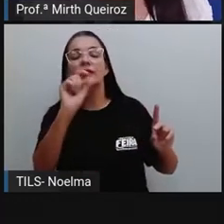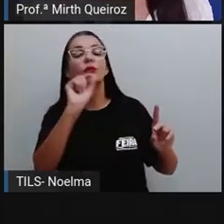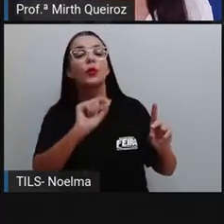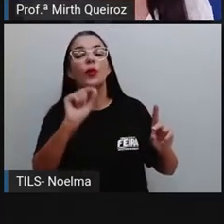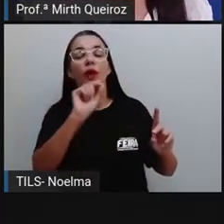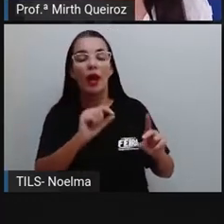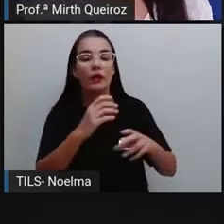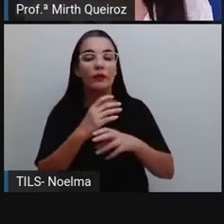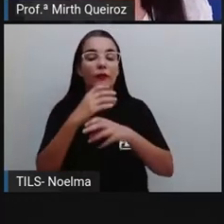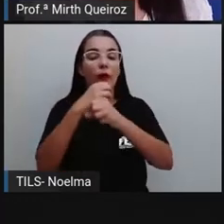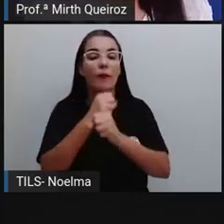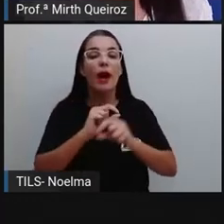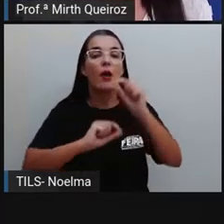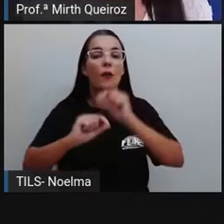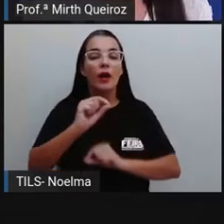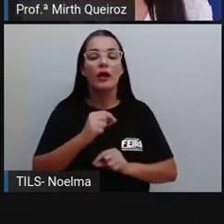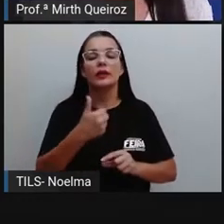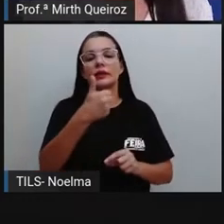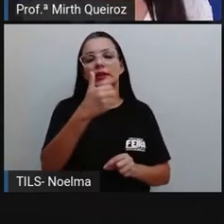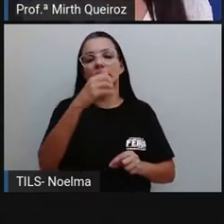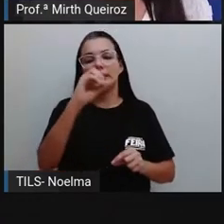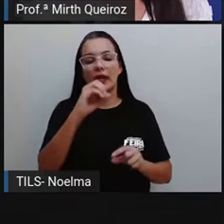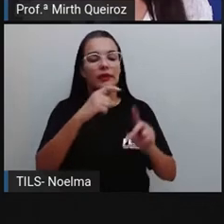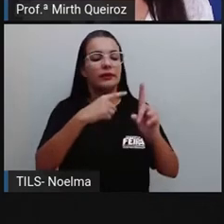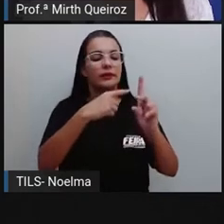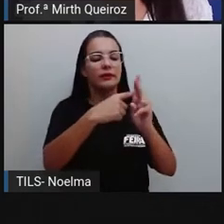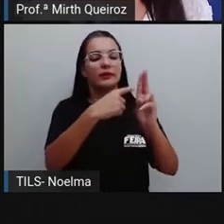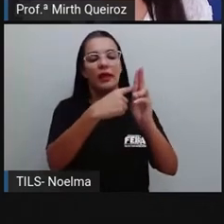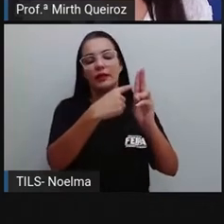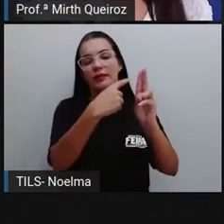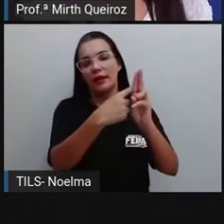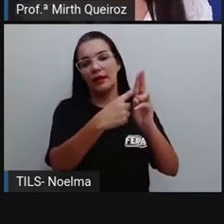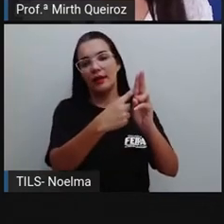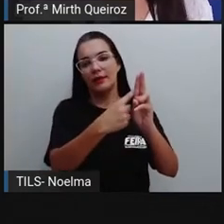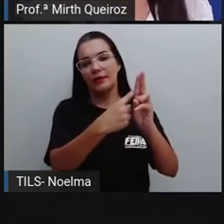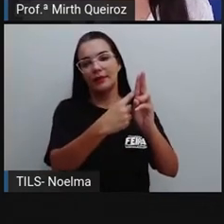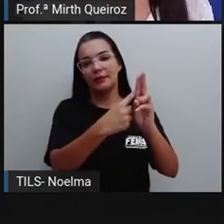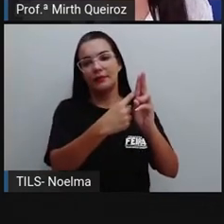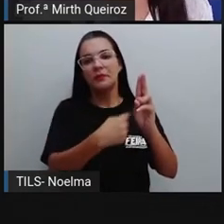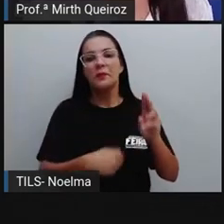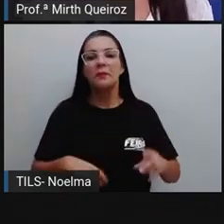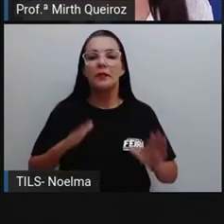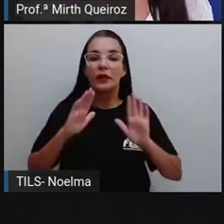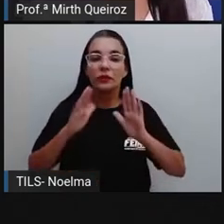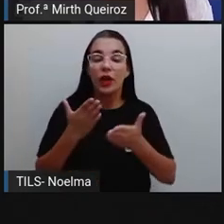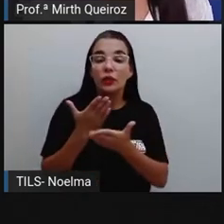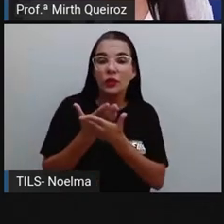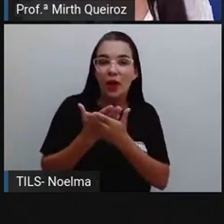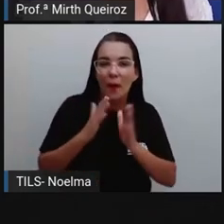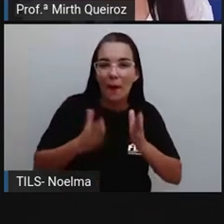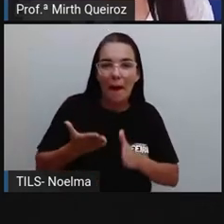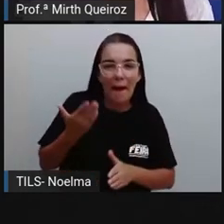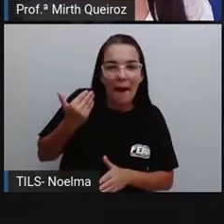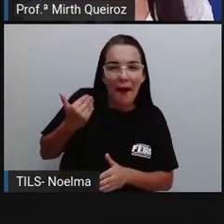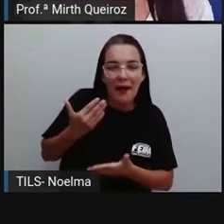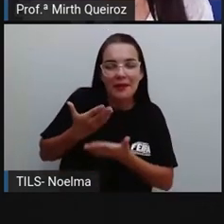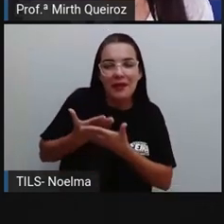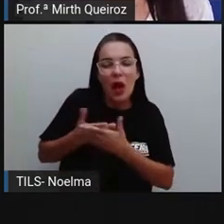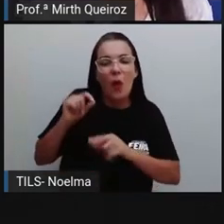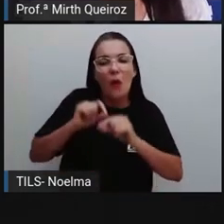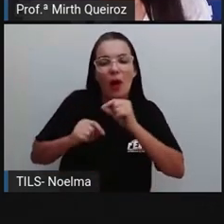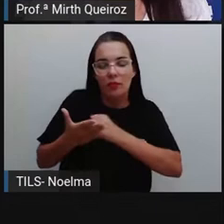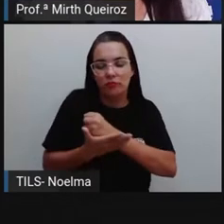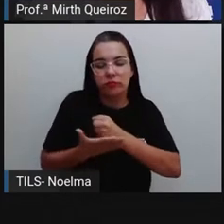dez unidades vai formar uma dezena. Nós já estudamos sobre o sistema de numeração decimal e a gente vai reforçar